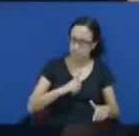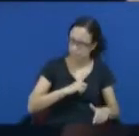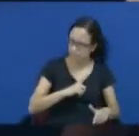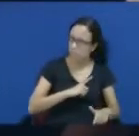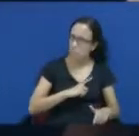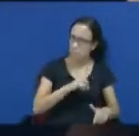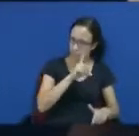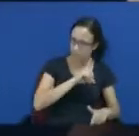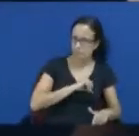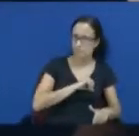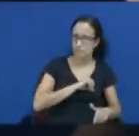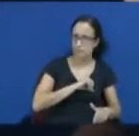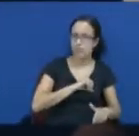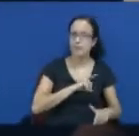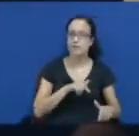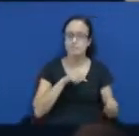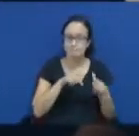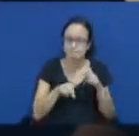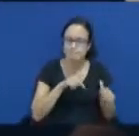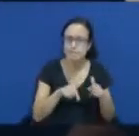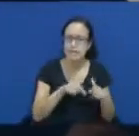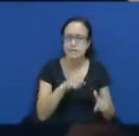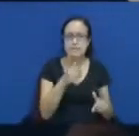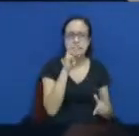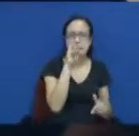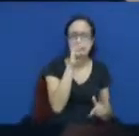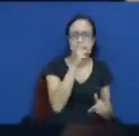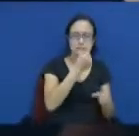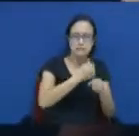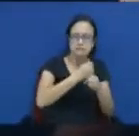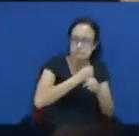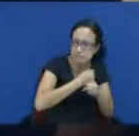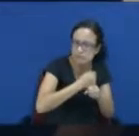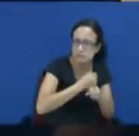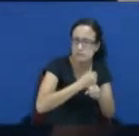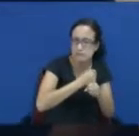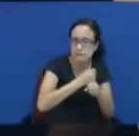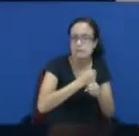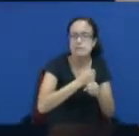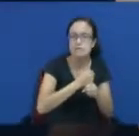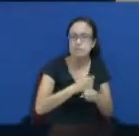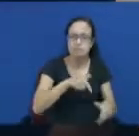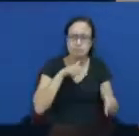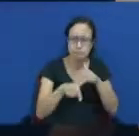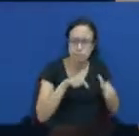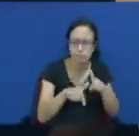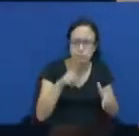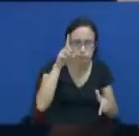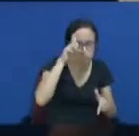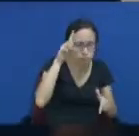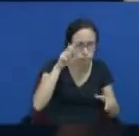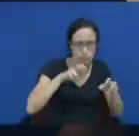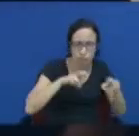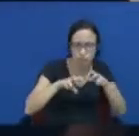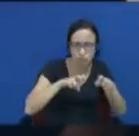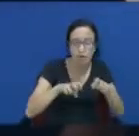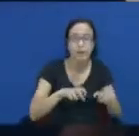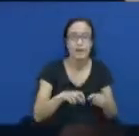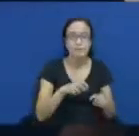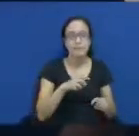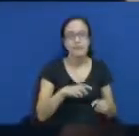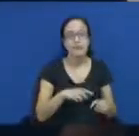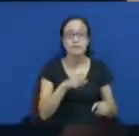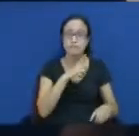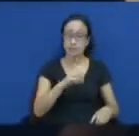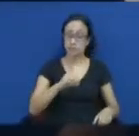trabalhadores, vereadores, ficam cinco anos sem faltar para ter o direito a essa licença. E o que ocorre